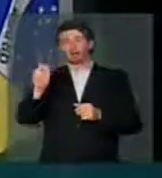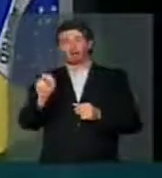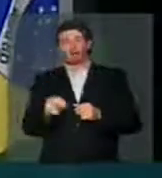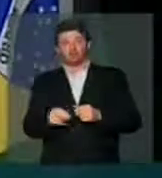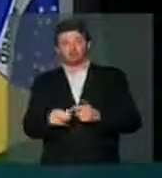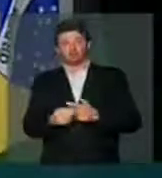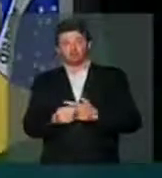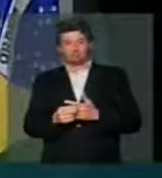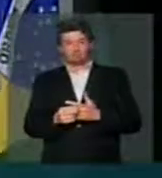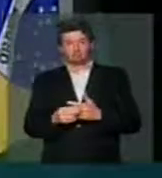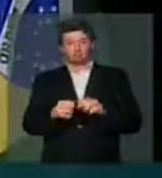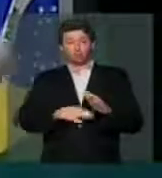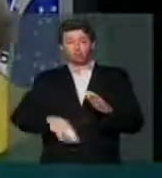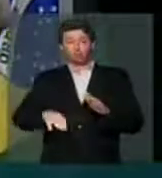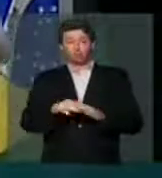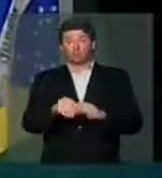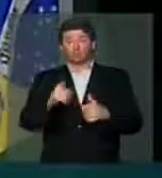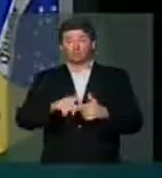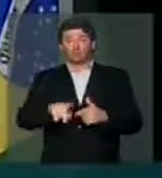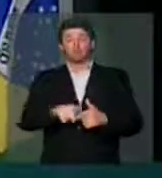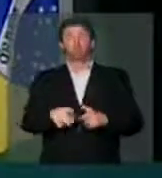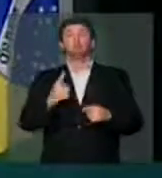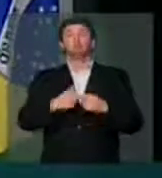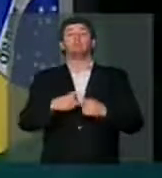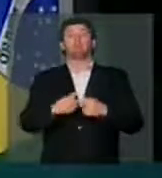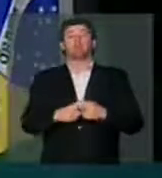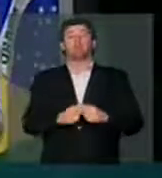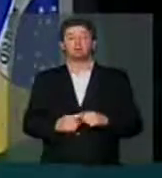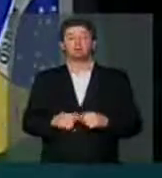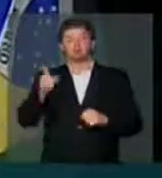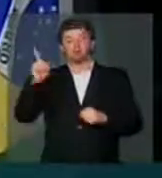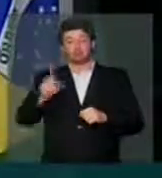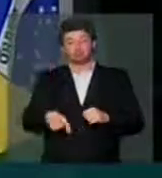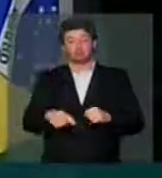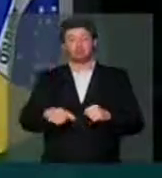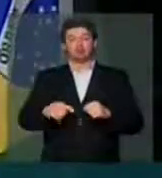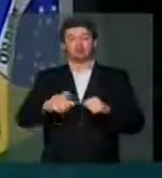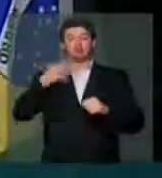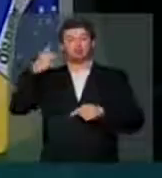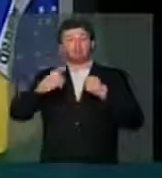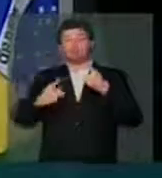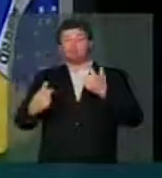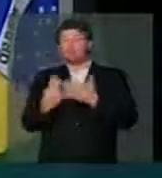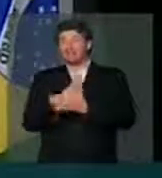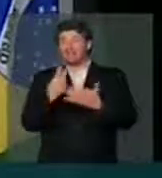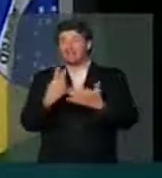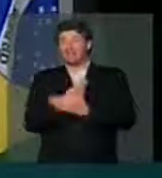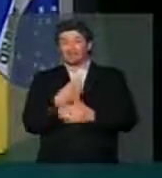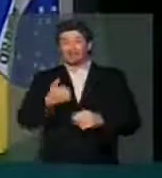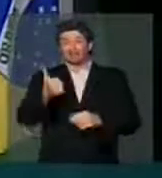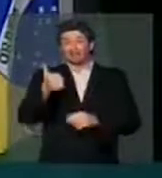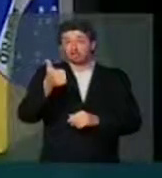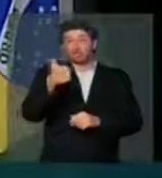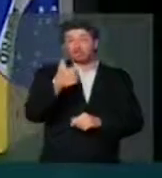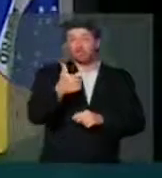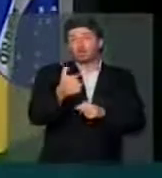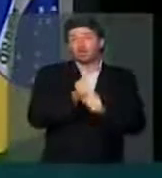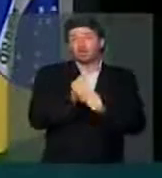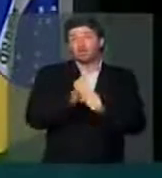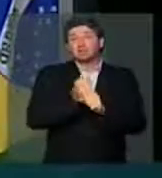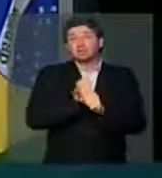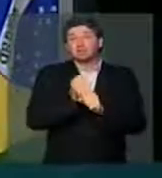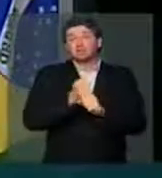isto é consequência de uma política desastrada de 12 anos